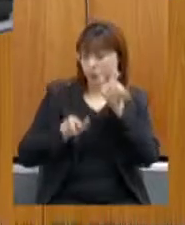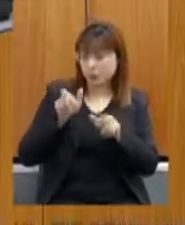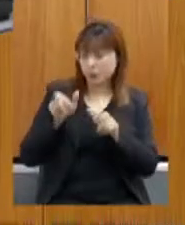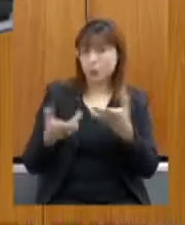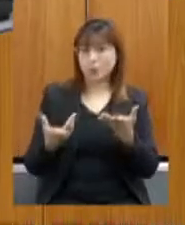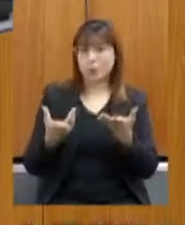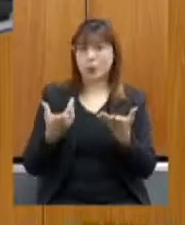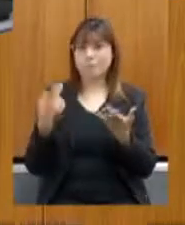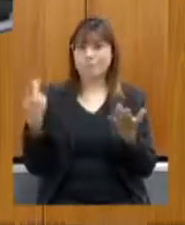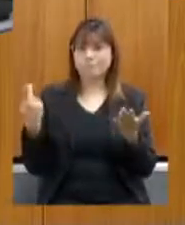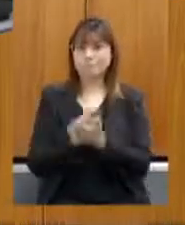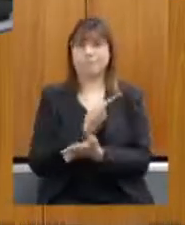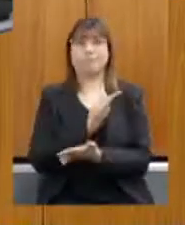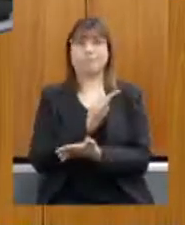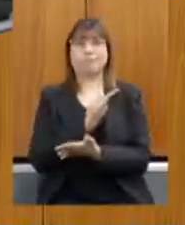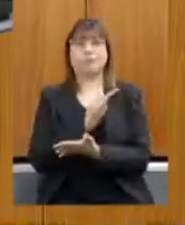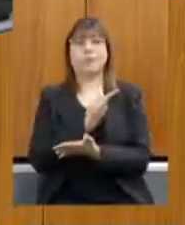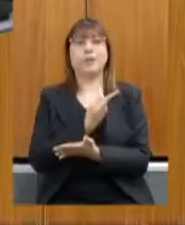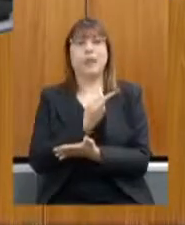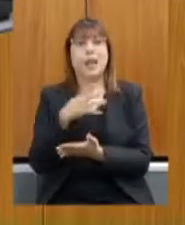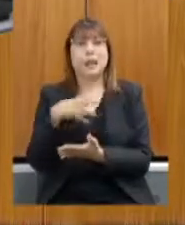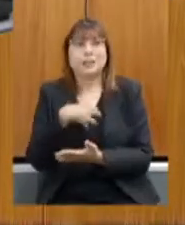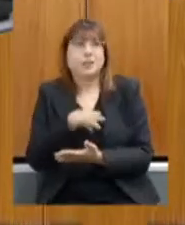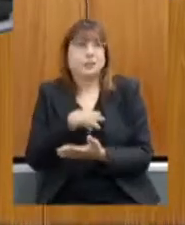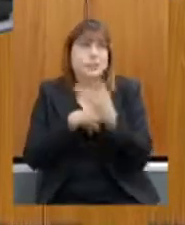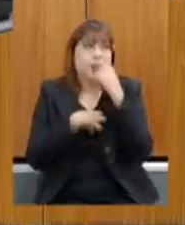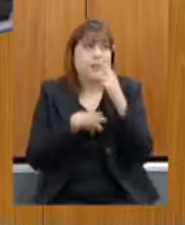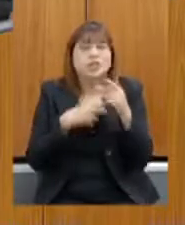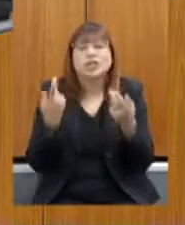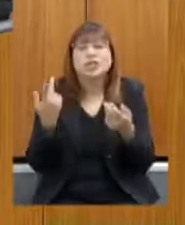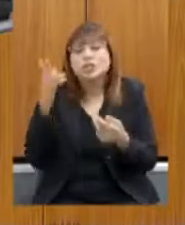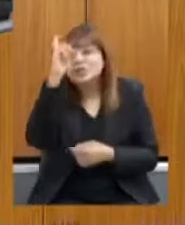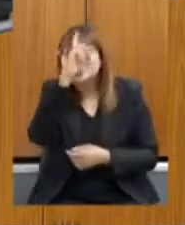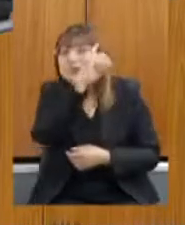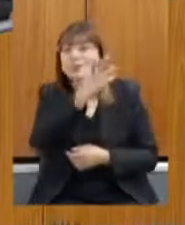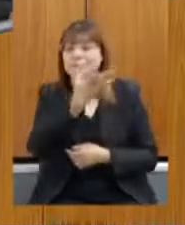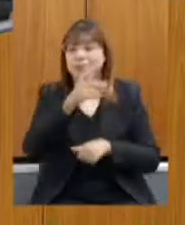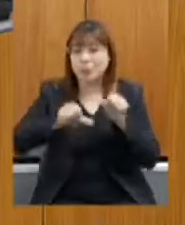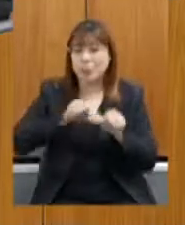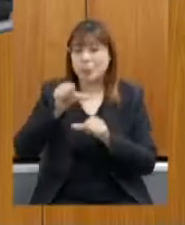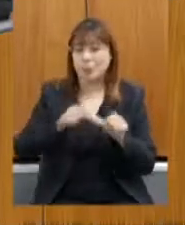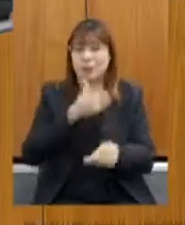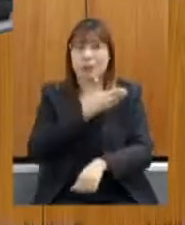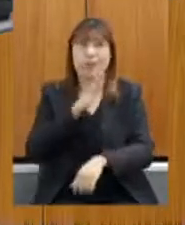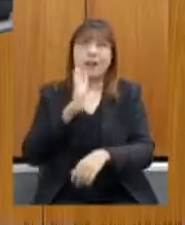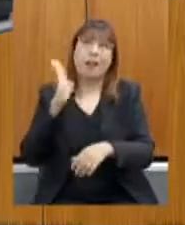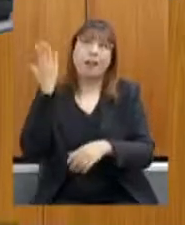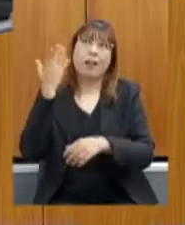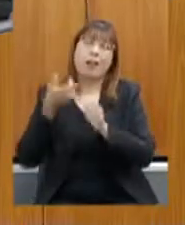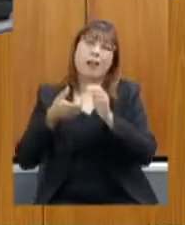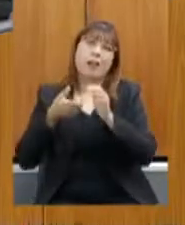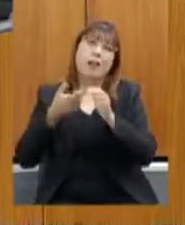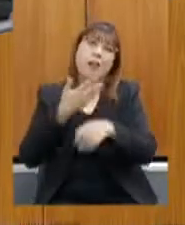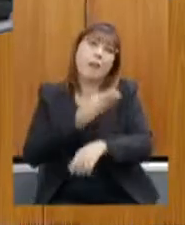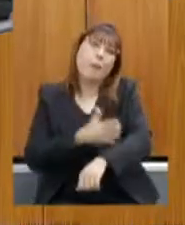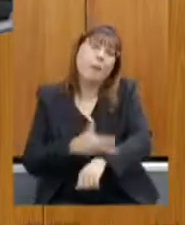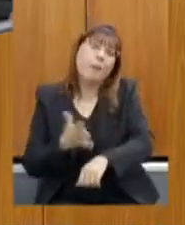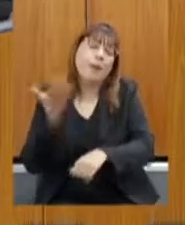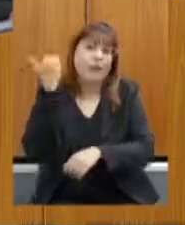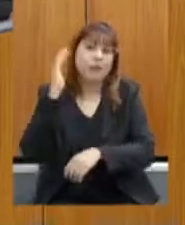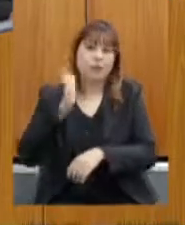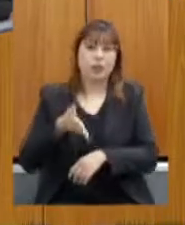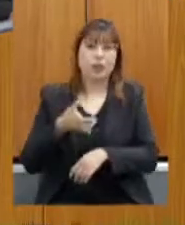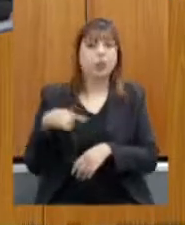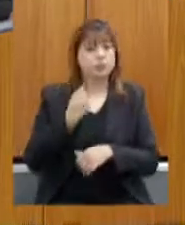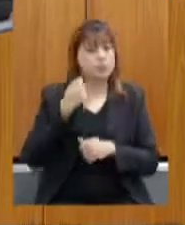dificuldade de mudar as práticas. E é o nosso papel pensar o futuro, pensar o futuro de Minas Gerais, pensar o futuro